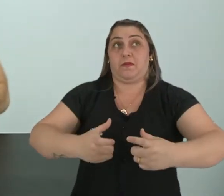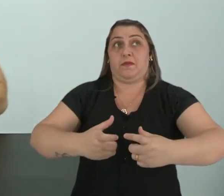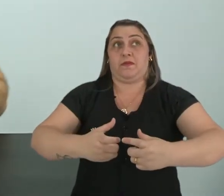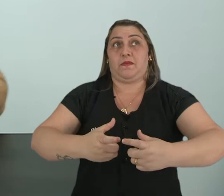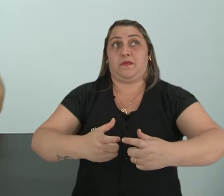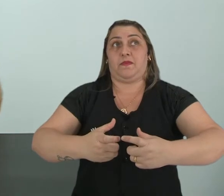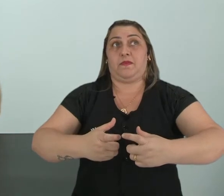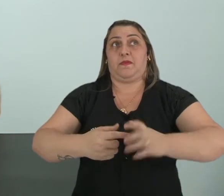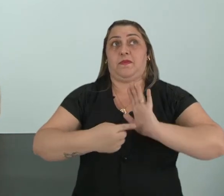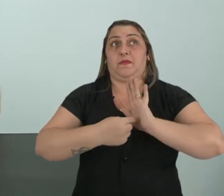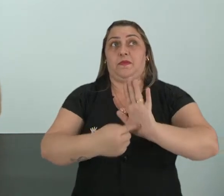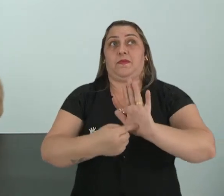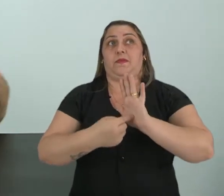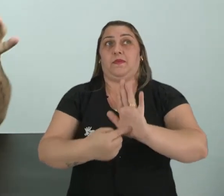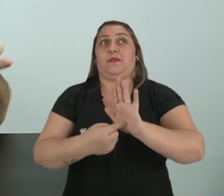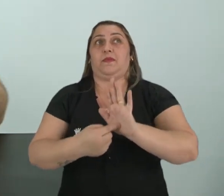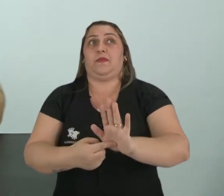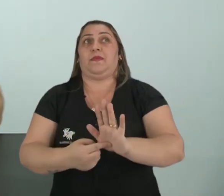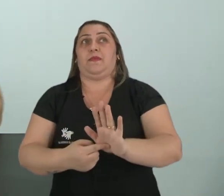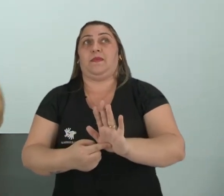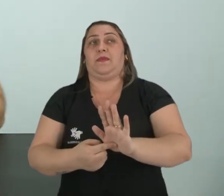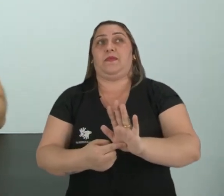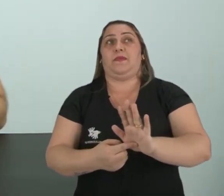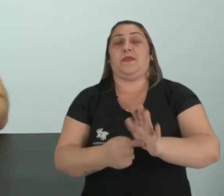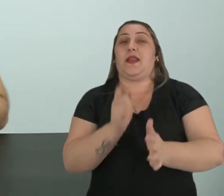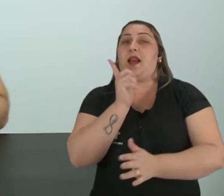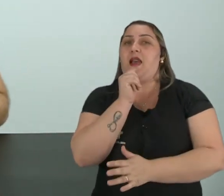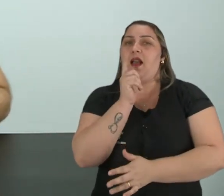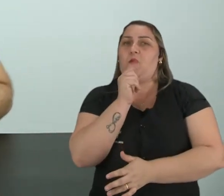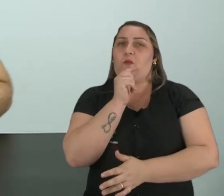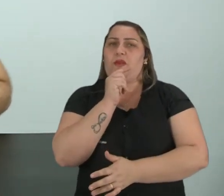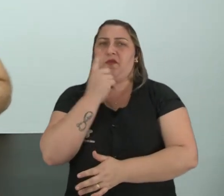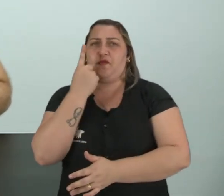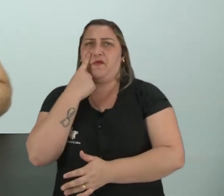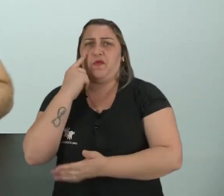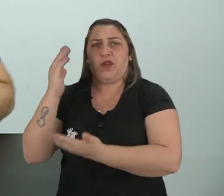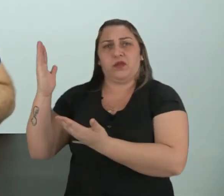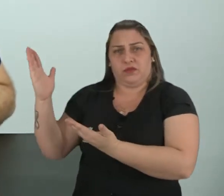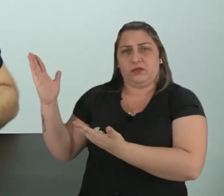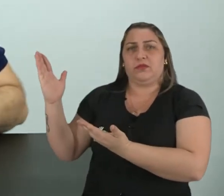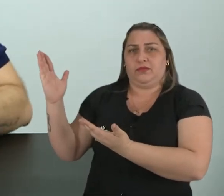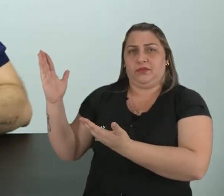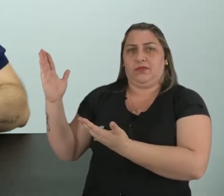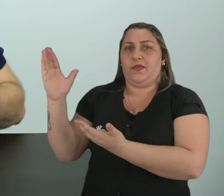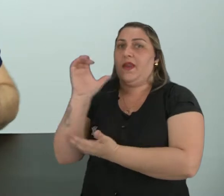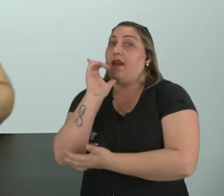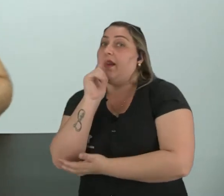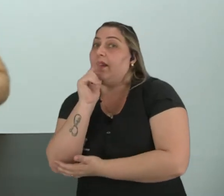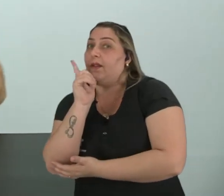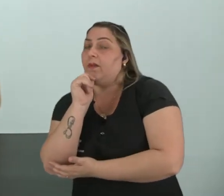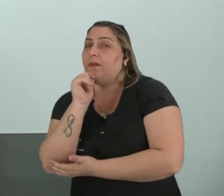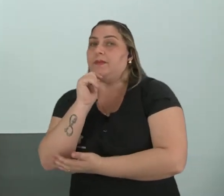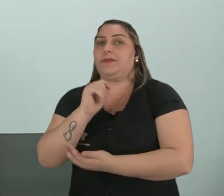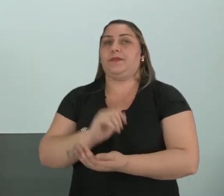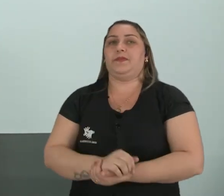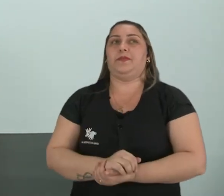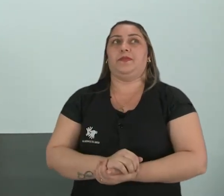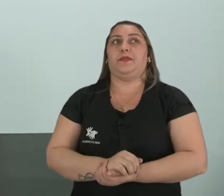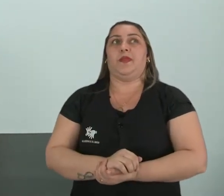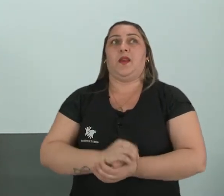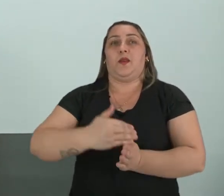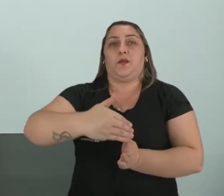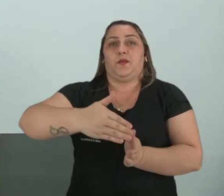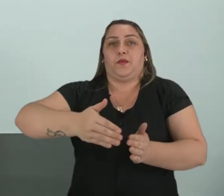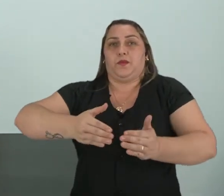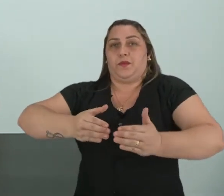vamos colocar como um ambiente aquático. Vocês estão observando? É um ambiente aquático, né? E esse, quando eu